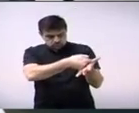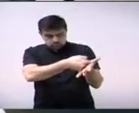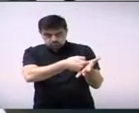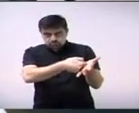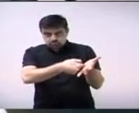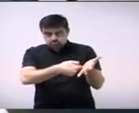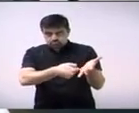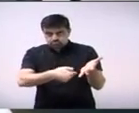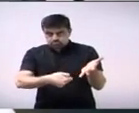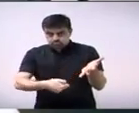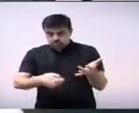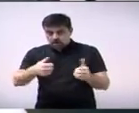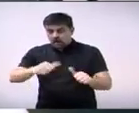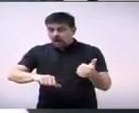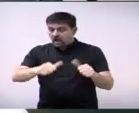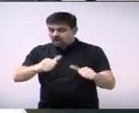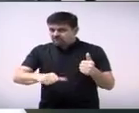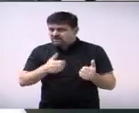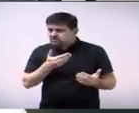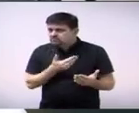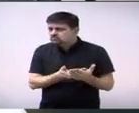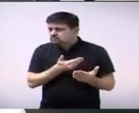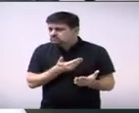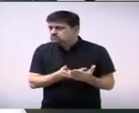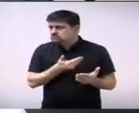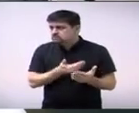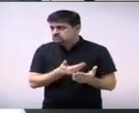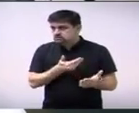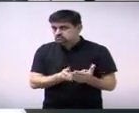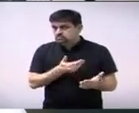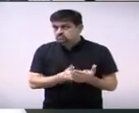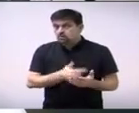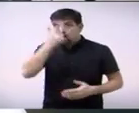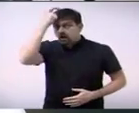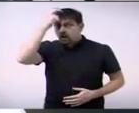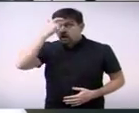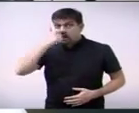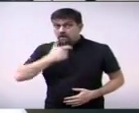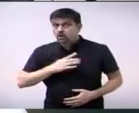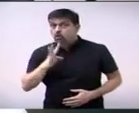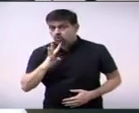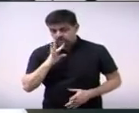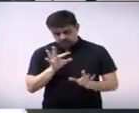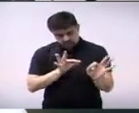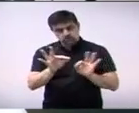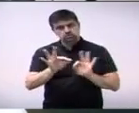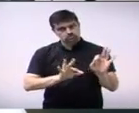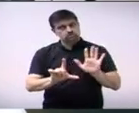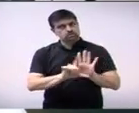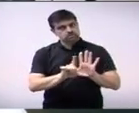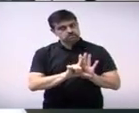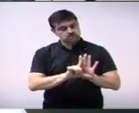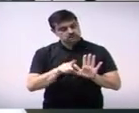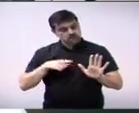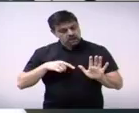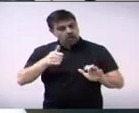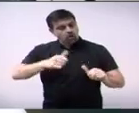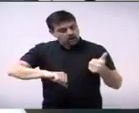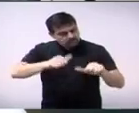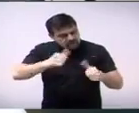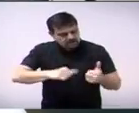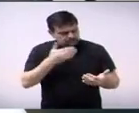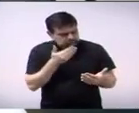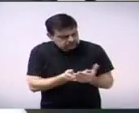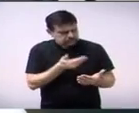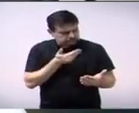e tive que estudar muito para poder fazer esse parecer fui eu então durante a análise do projeto